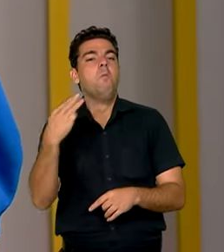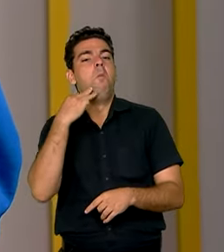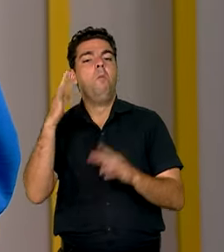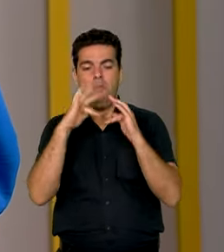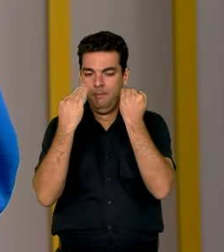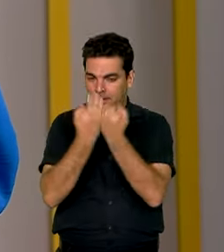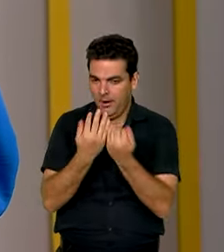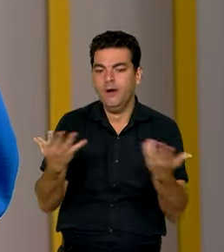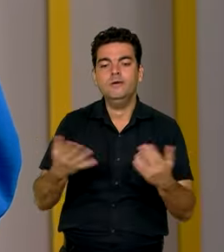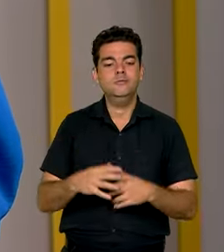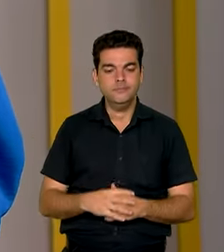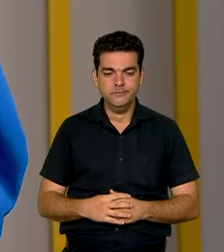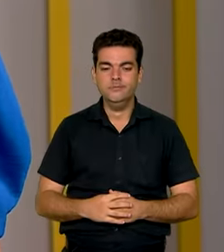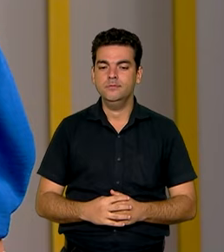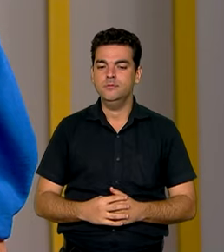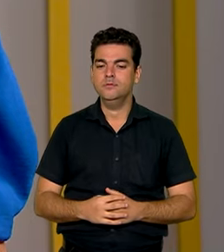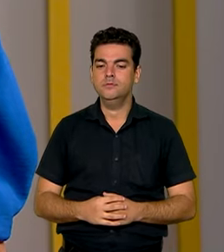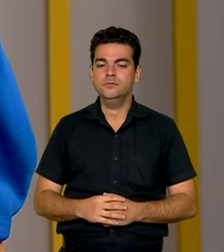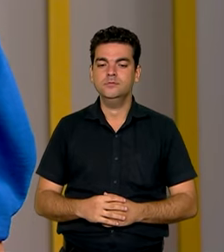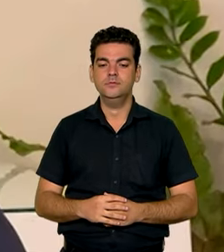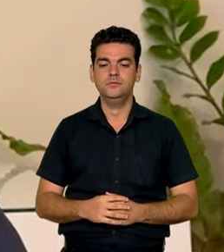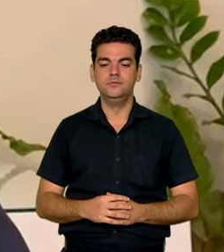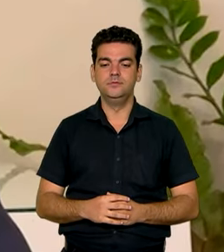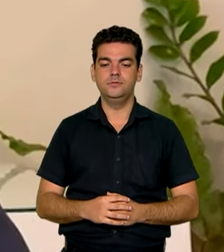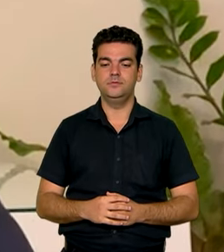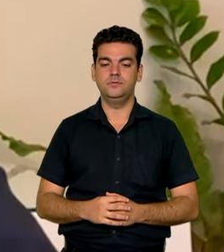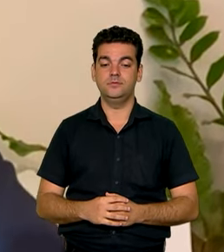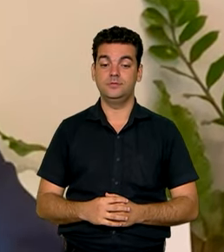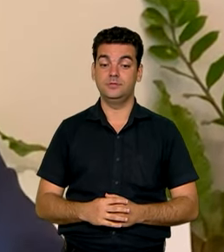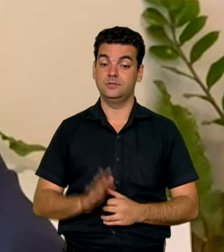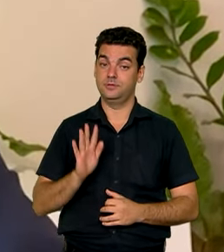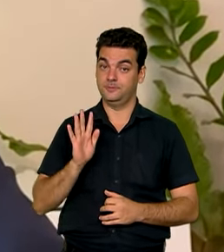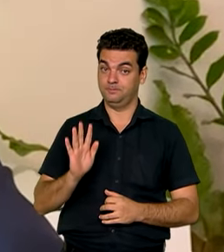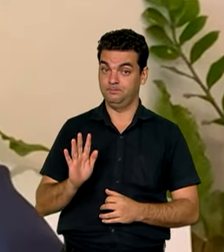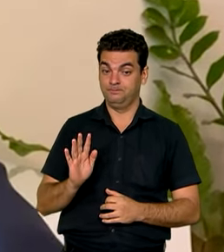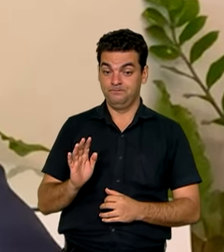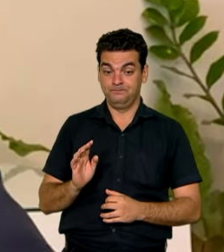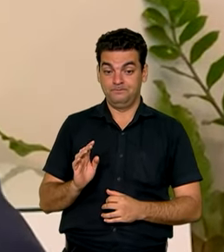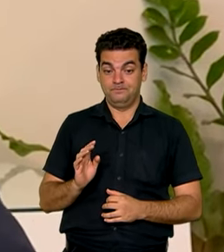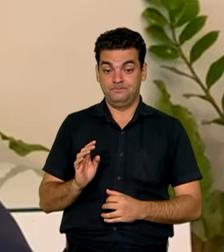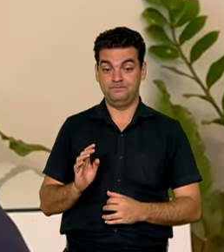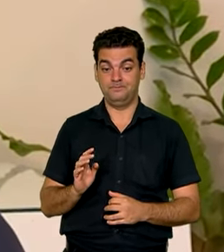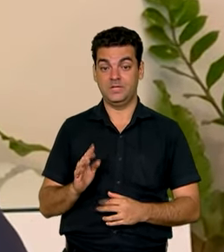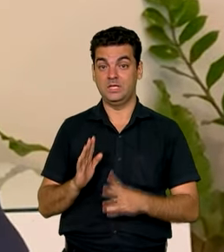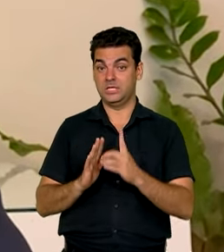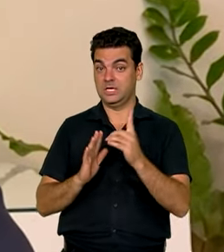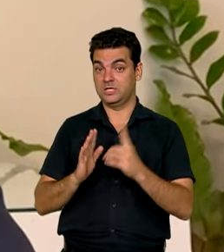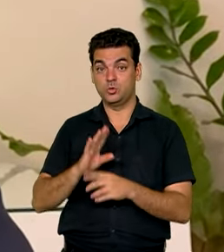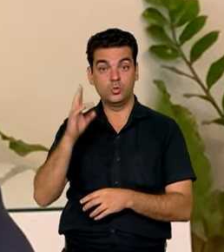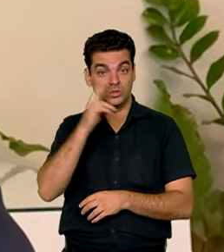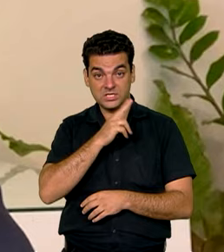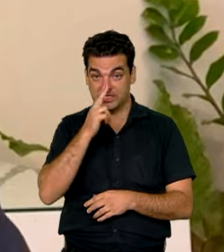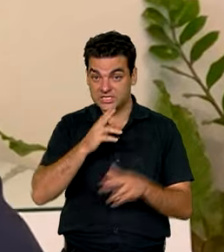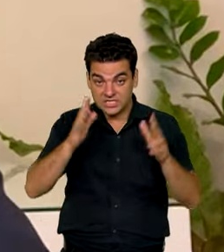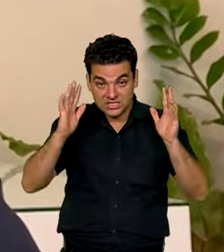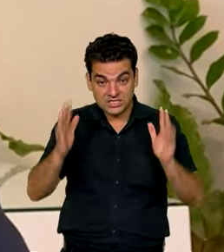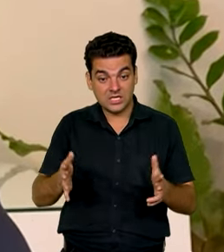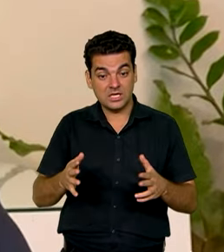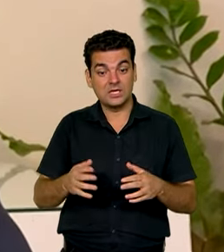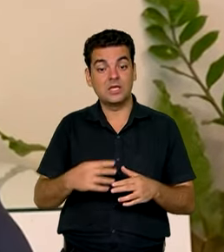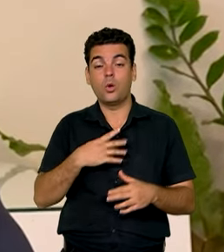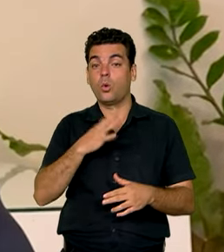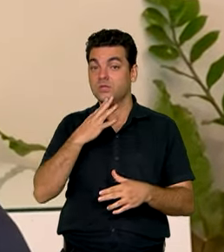21 milhões de famílias no país. Para quem tem decreto de emergência e calamidade